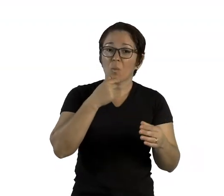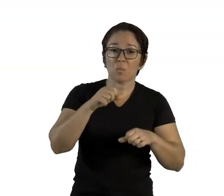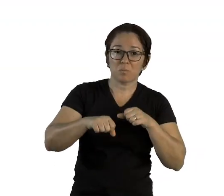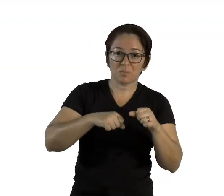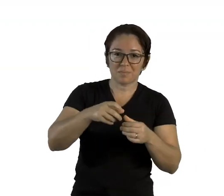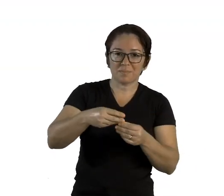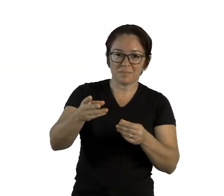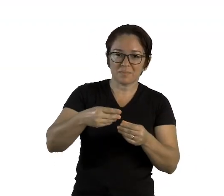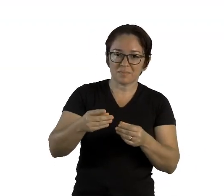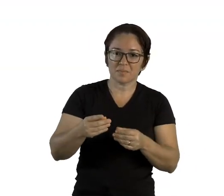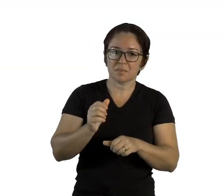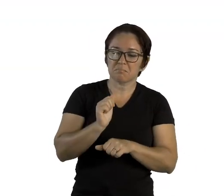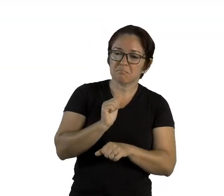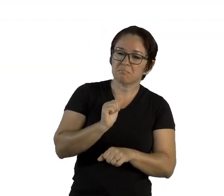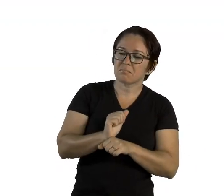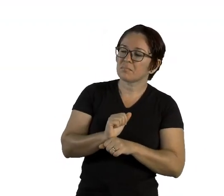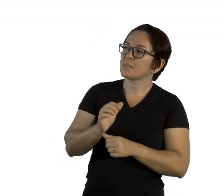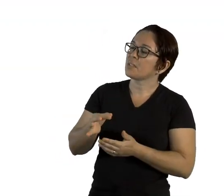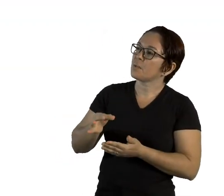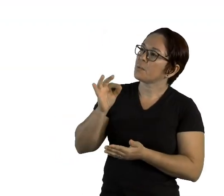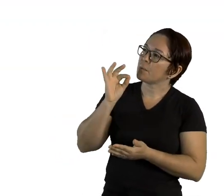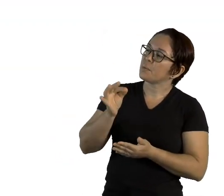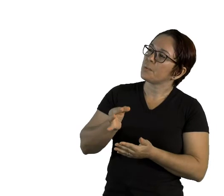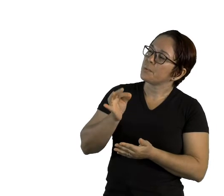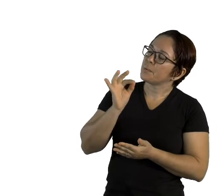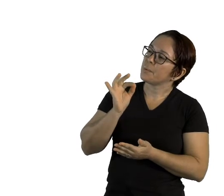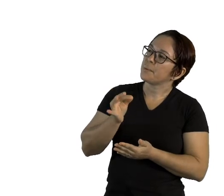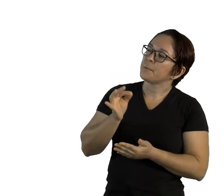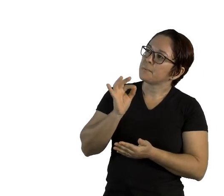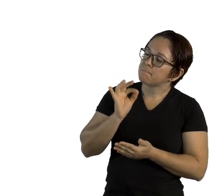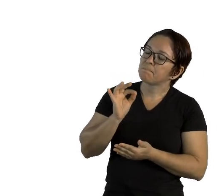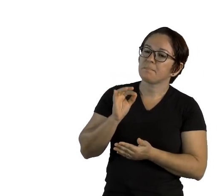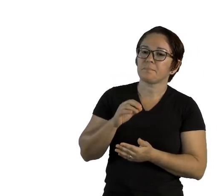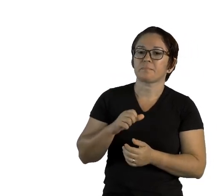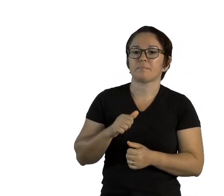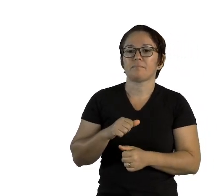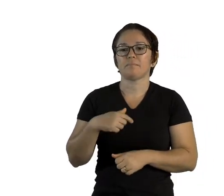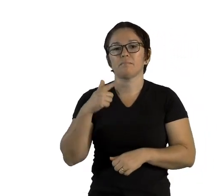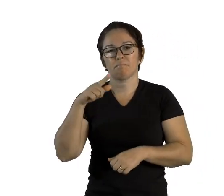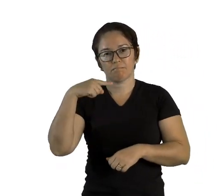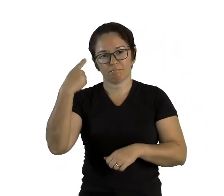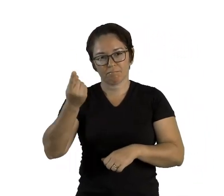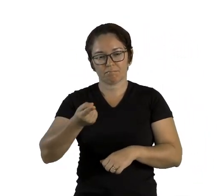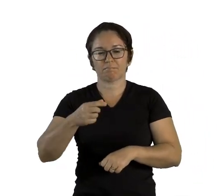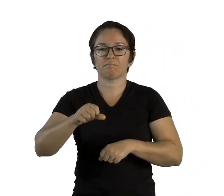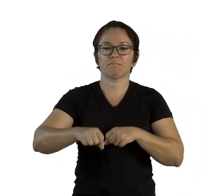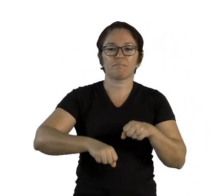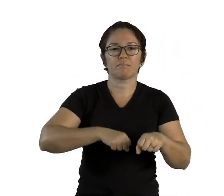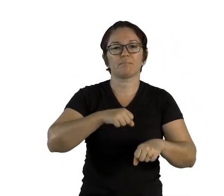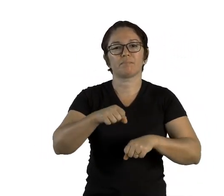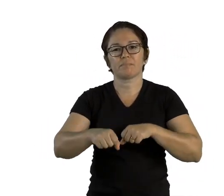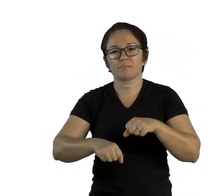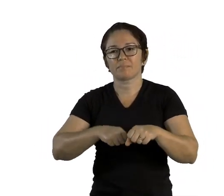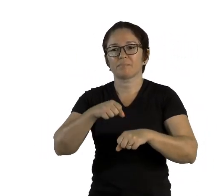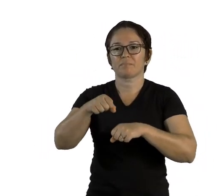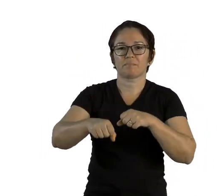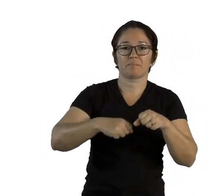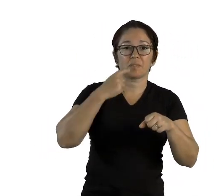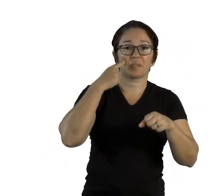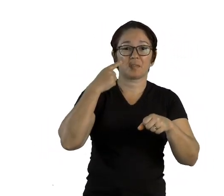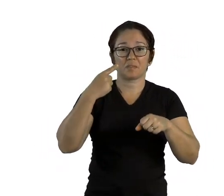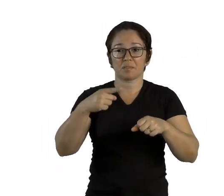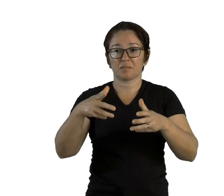O carteiro seguiu a sua ronda e chegou a um lindo castelo pintado de rosa e amarelo.